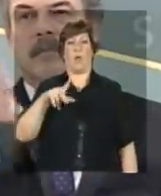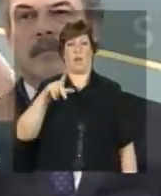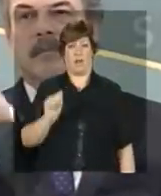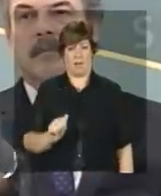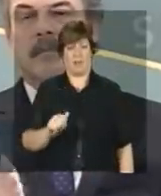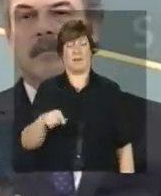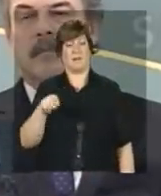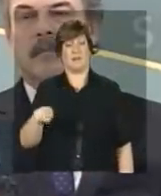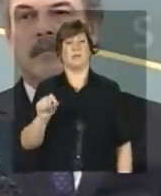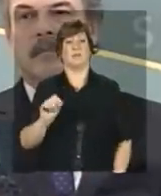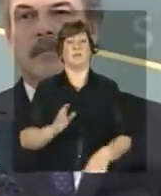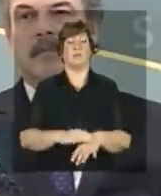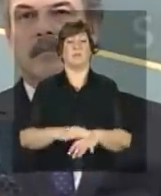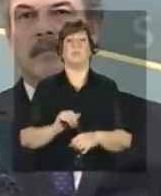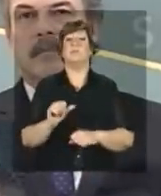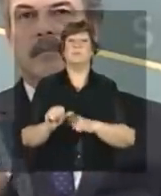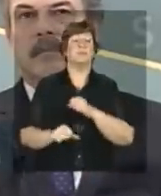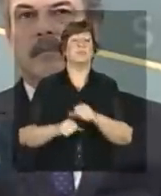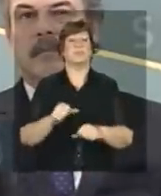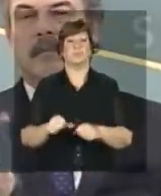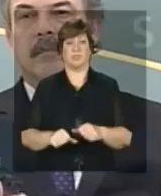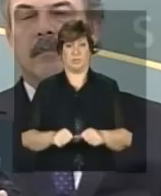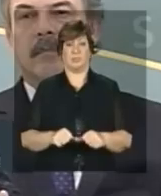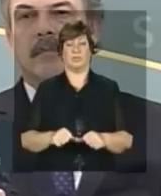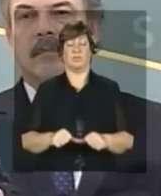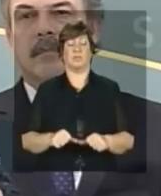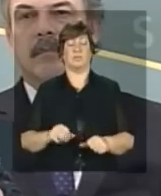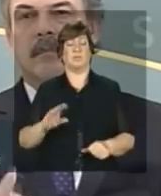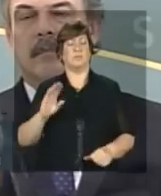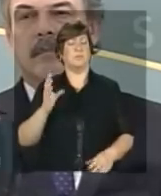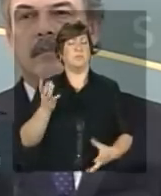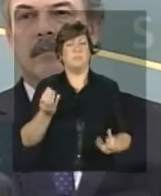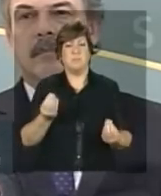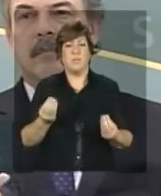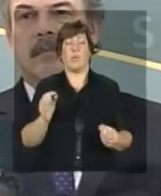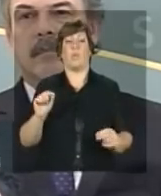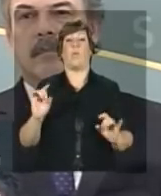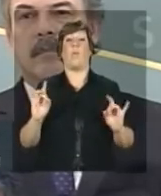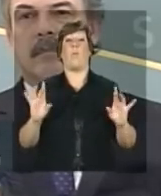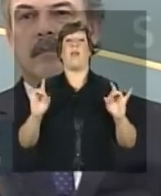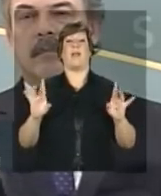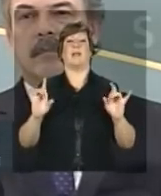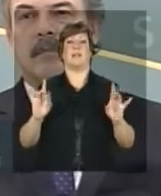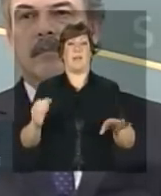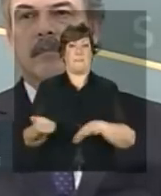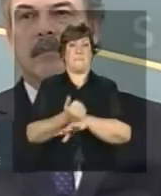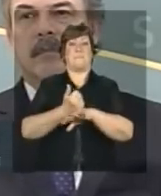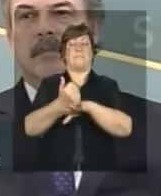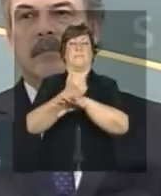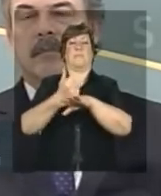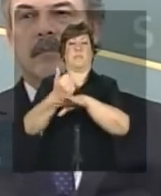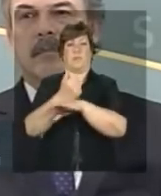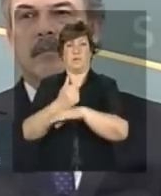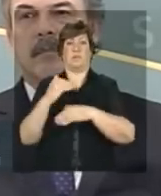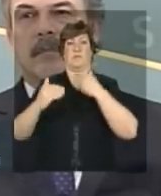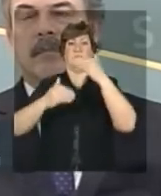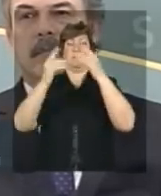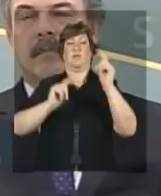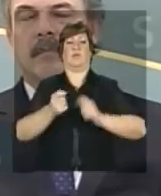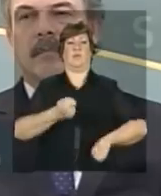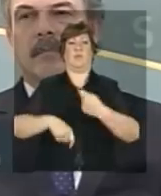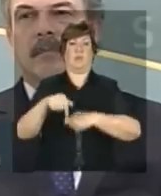que mudou de forma significativa a qualidade do desenvolvimento